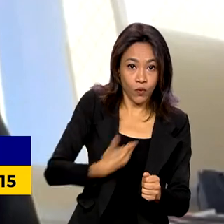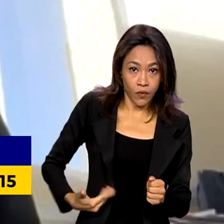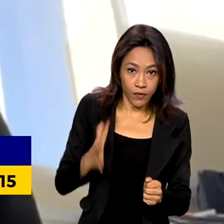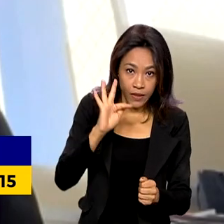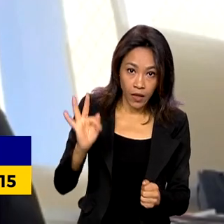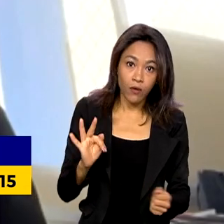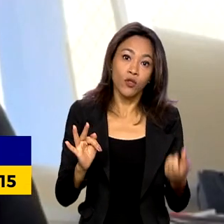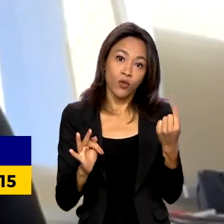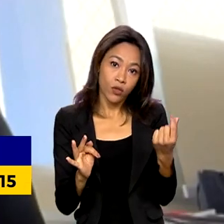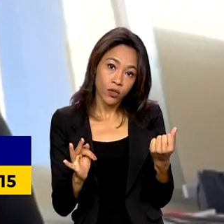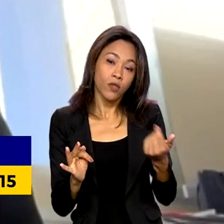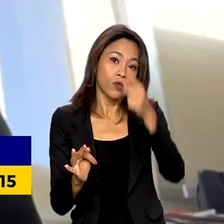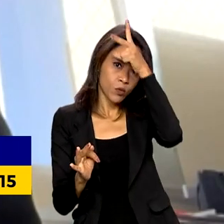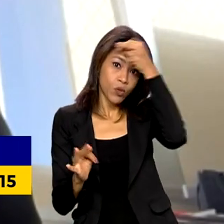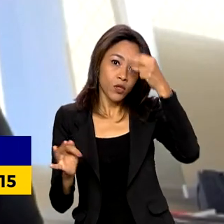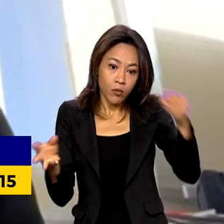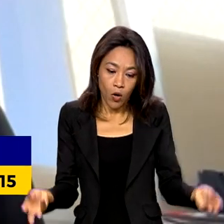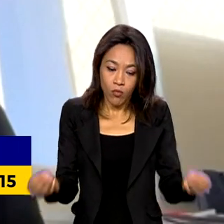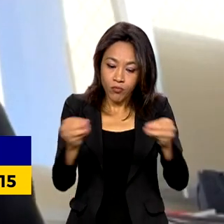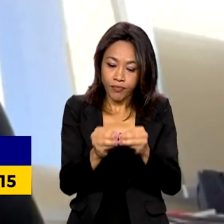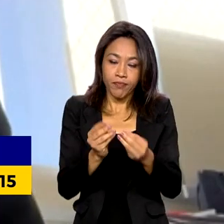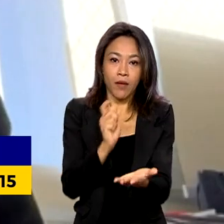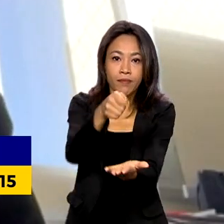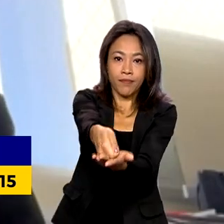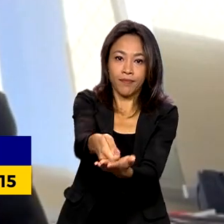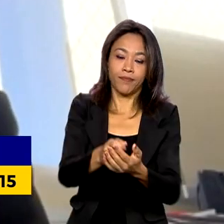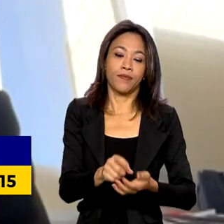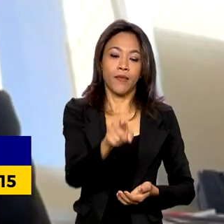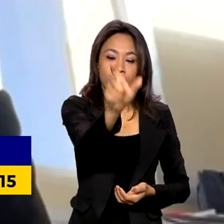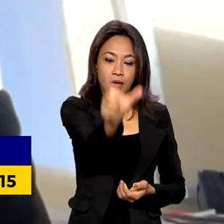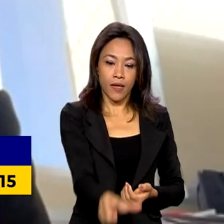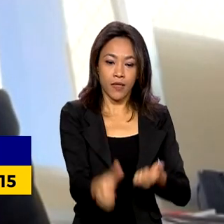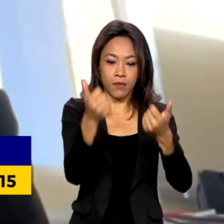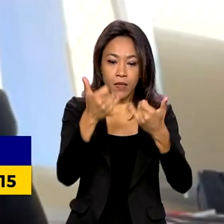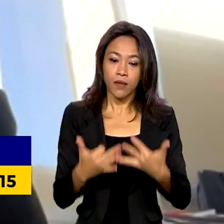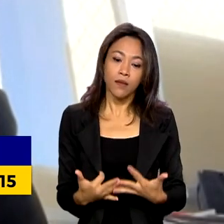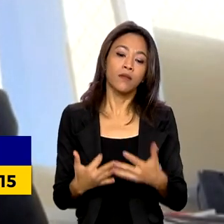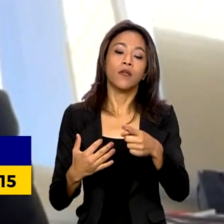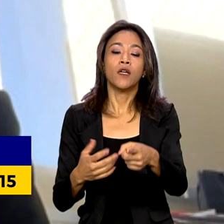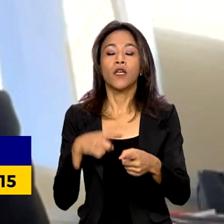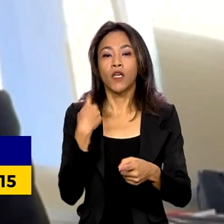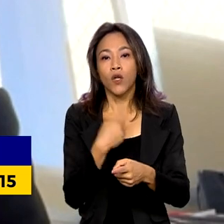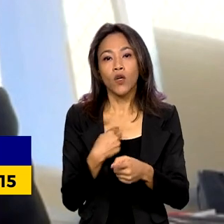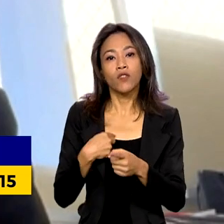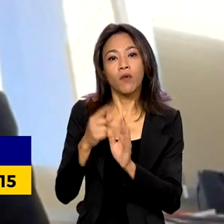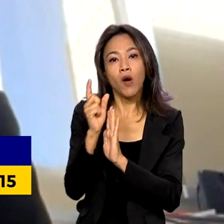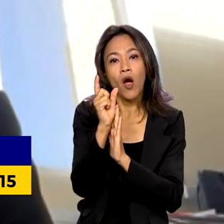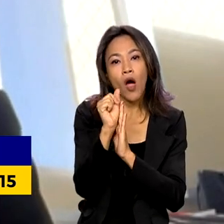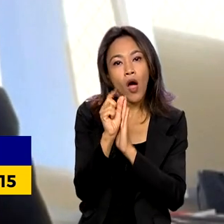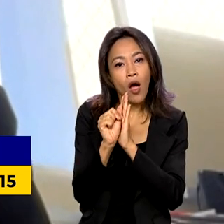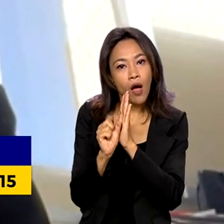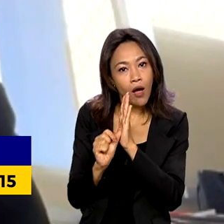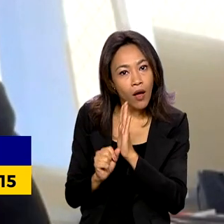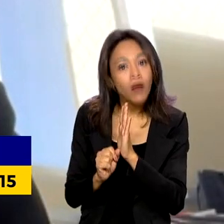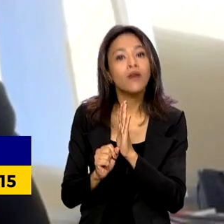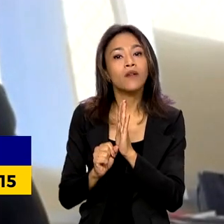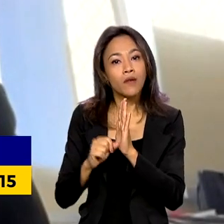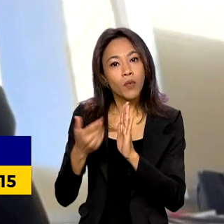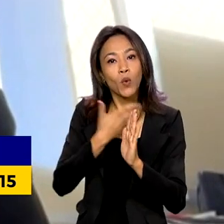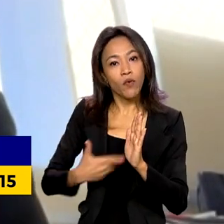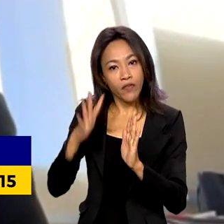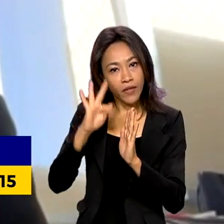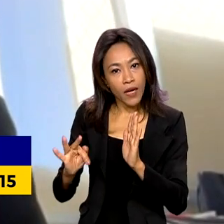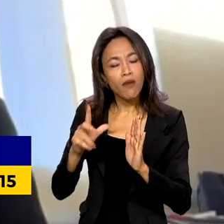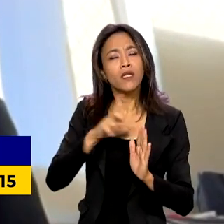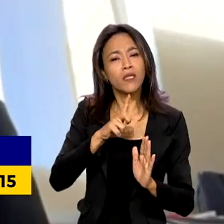solicitações, nós vamos processar a nossa disponibilidade orçamentária para a contrapartida federal, e já temos orçamento